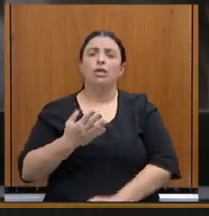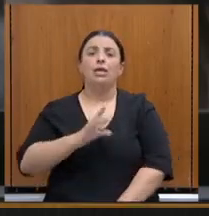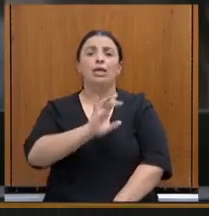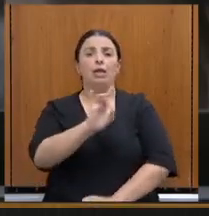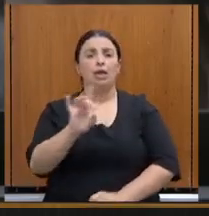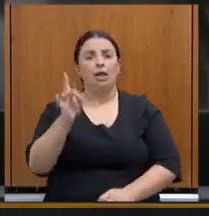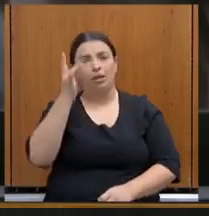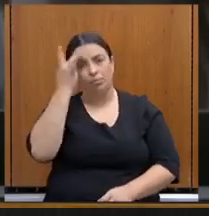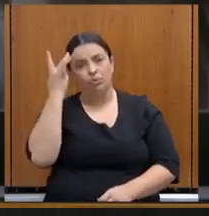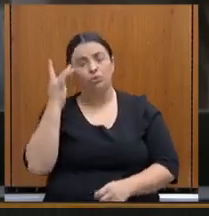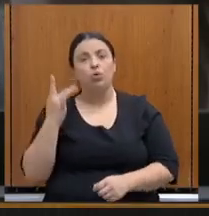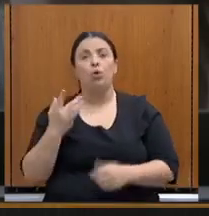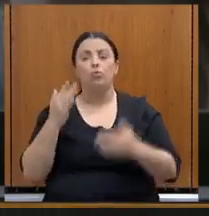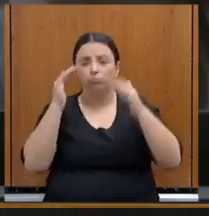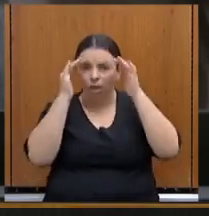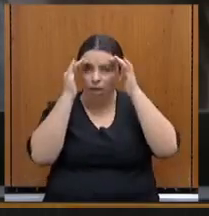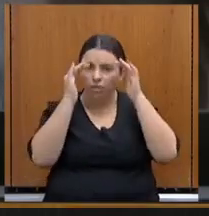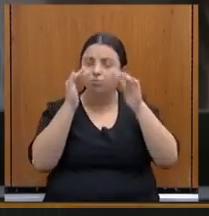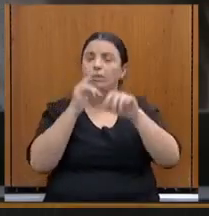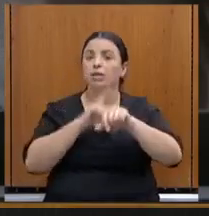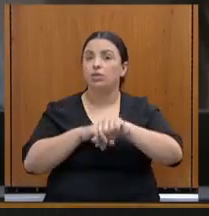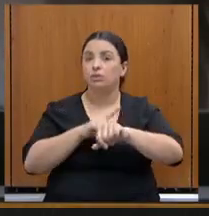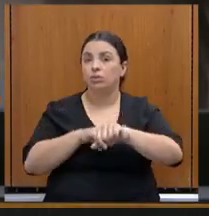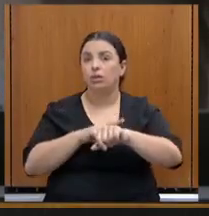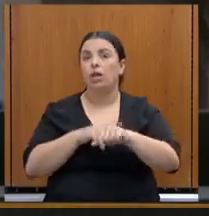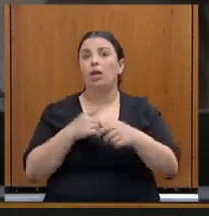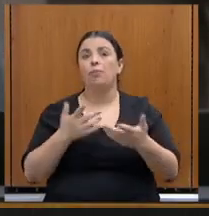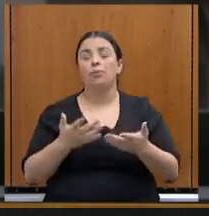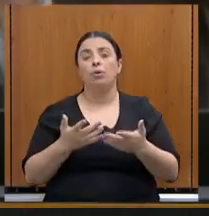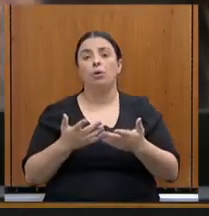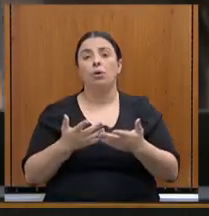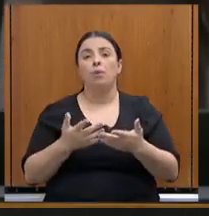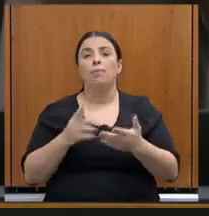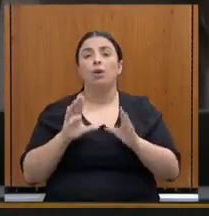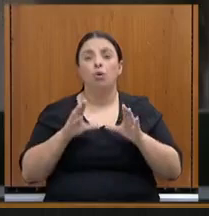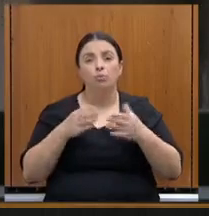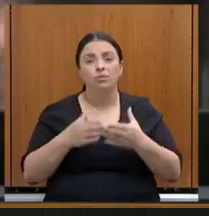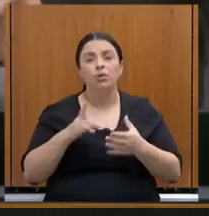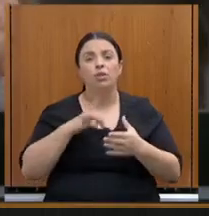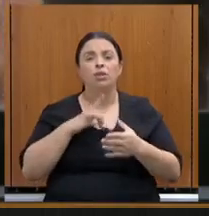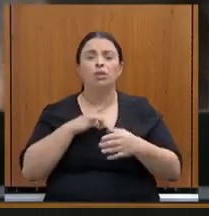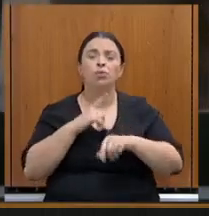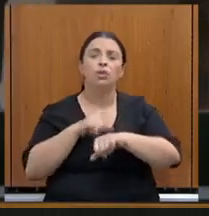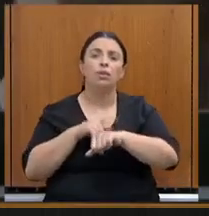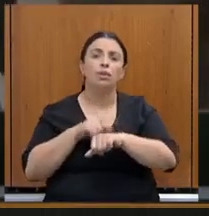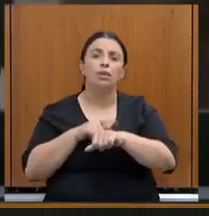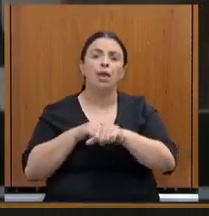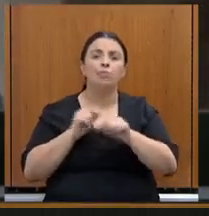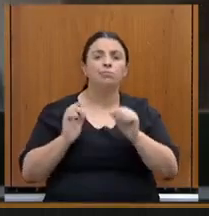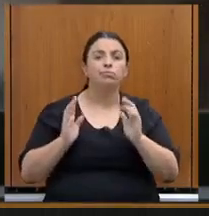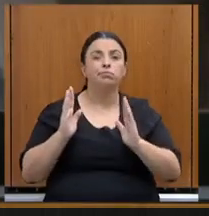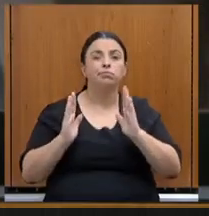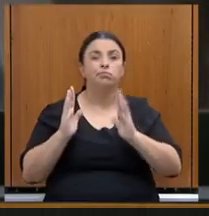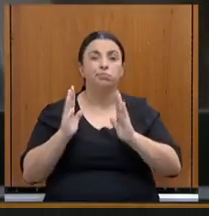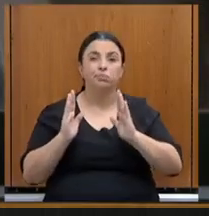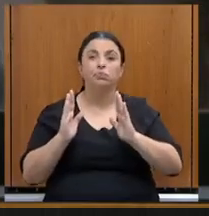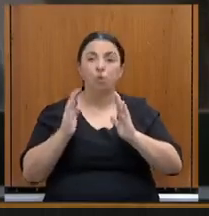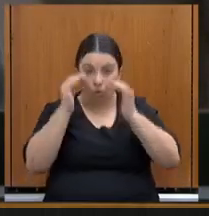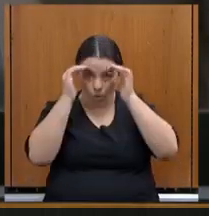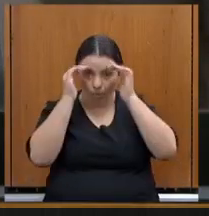tempo, para a nossa comissão ter o tempo de duração mais ou menos programado.